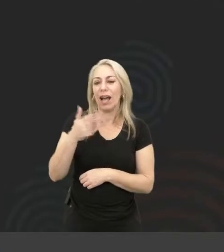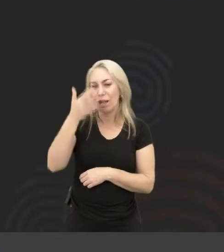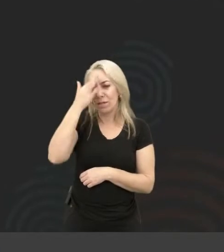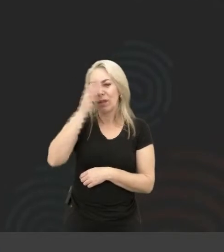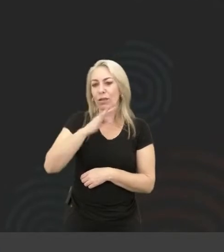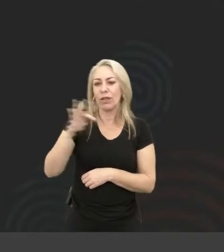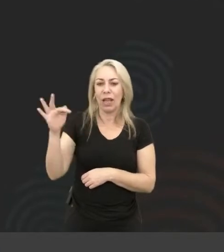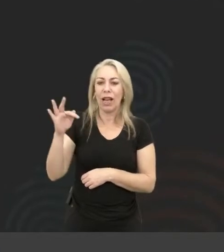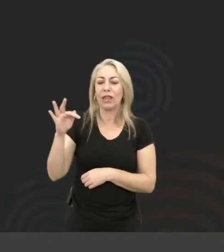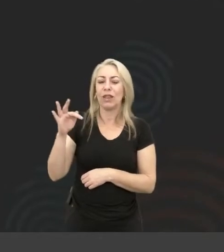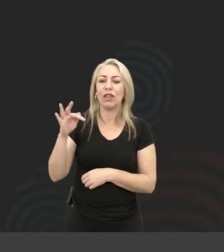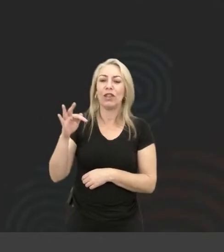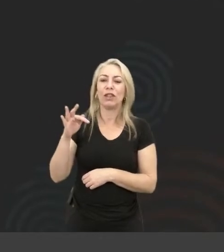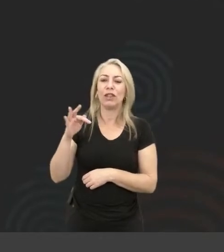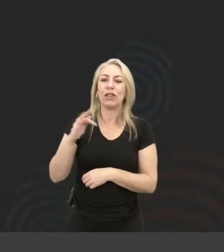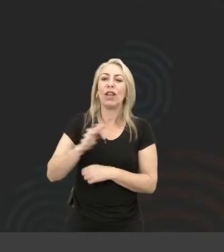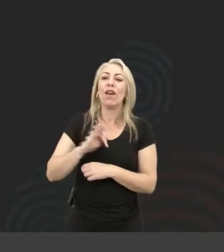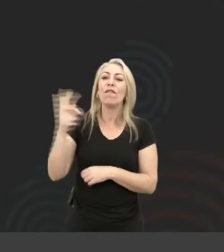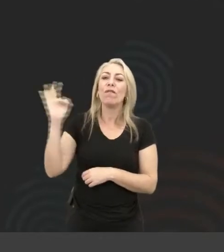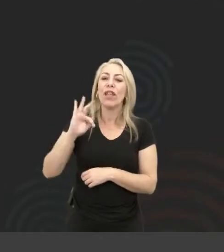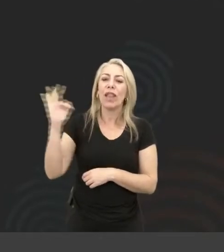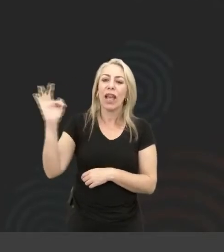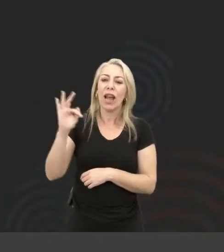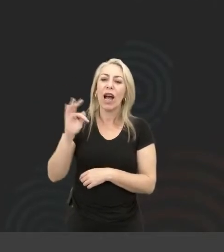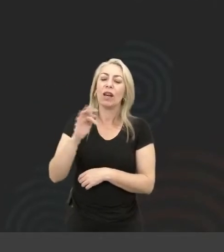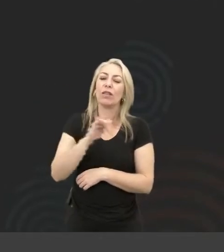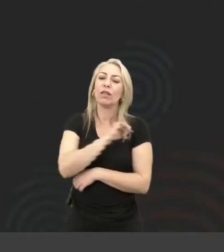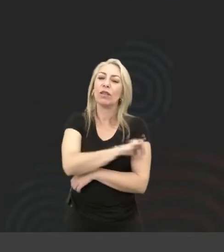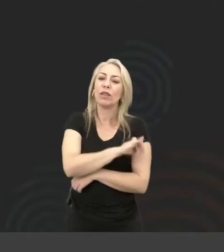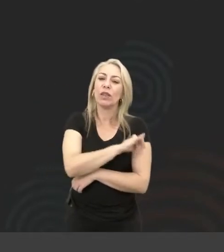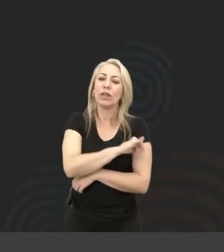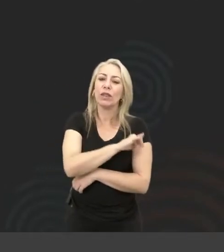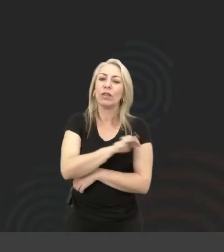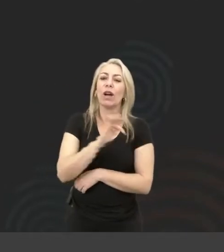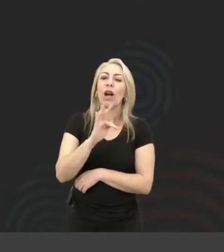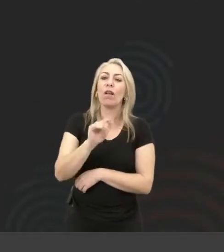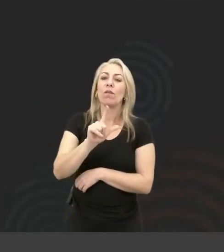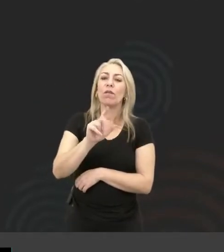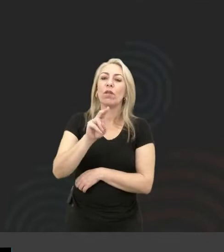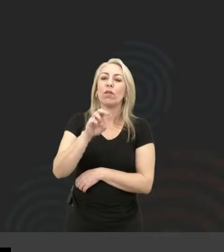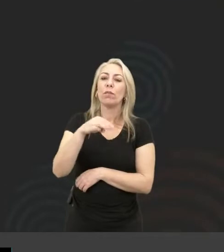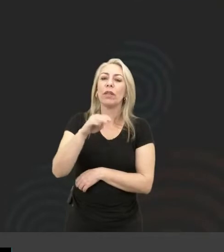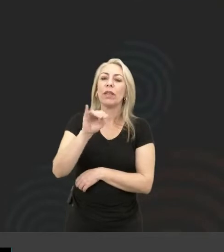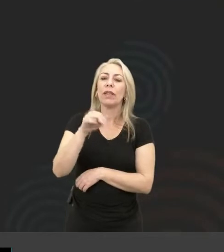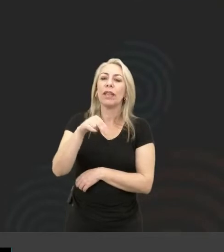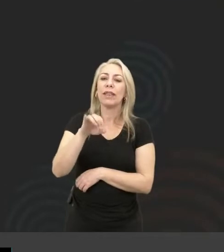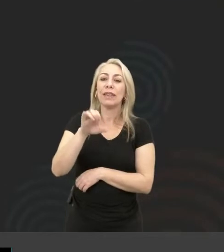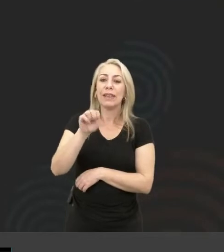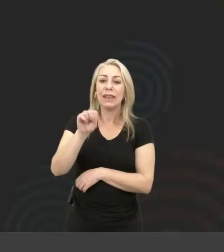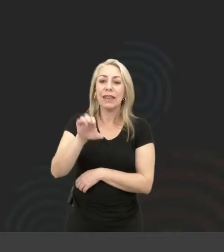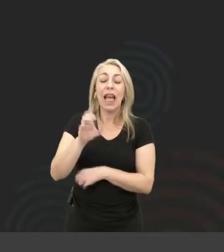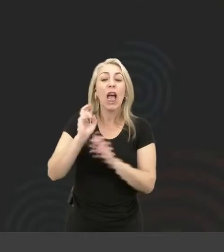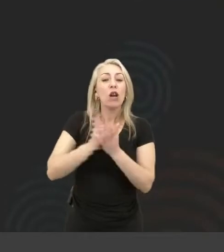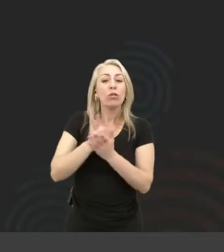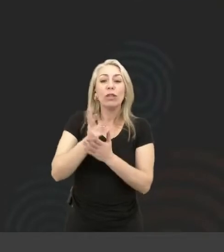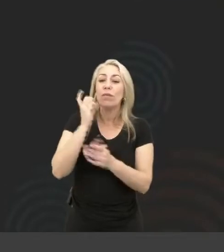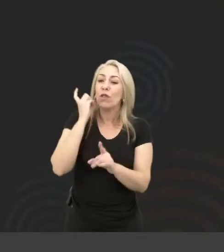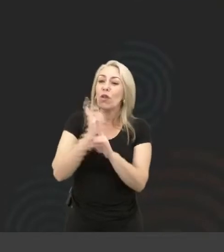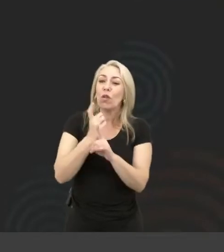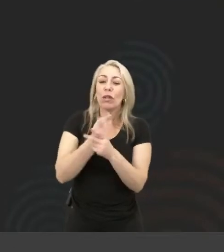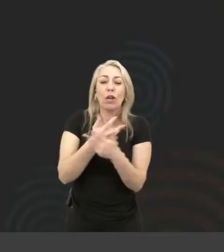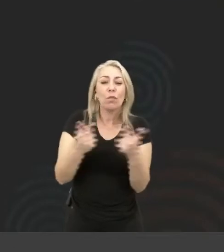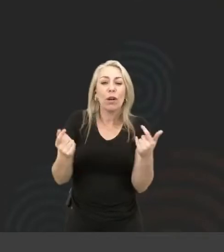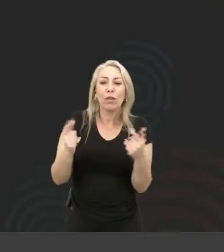né, então, eu sempre vou achar alguma coisa na história pra justificar alguma coisa, né,